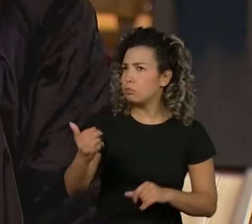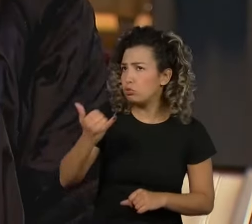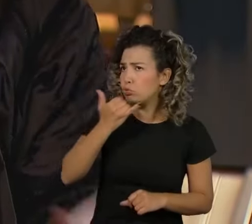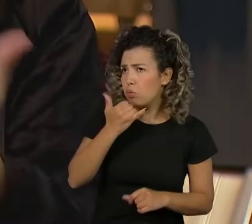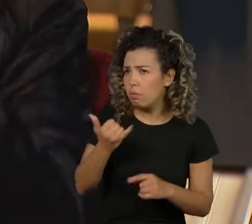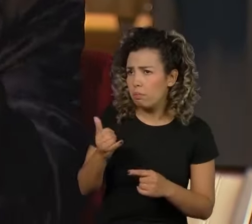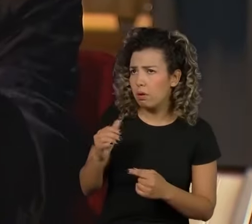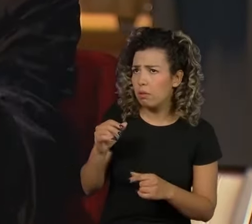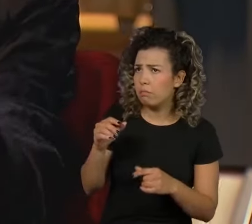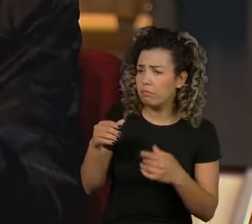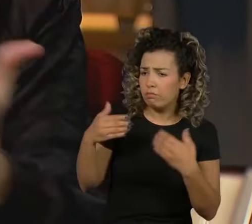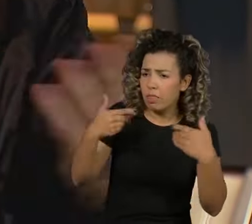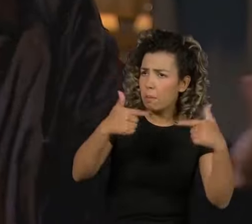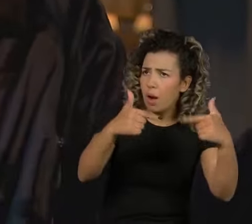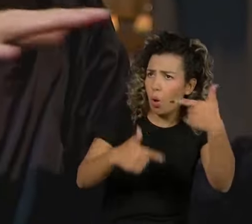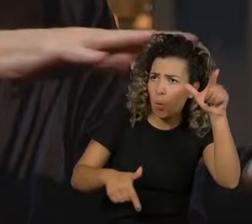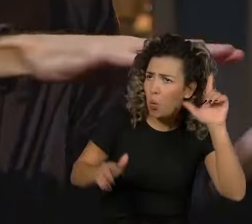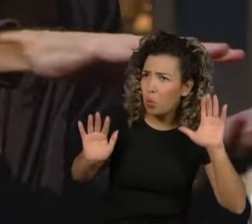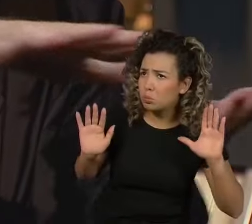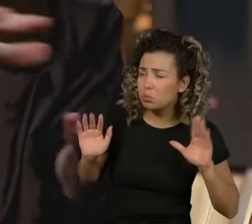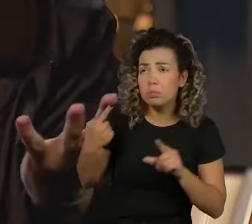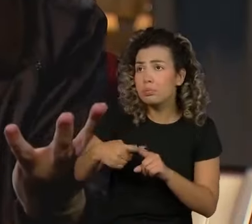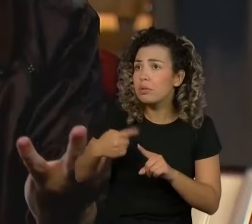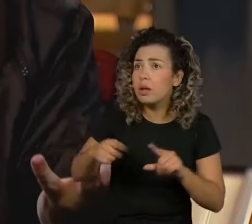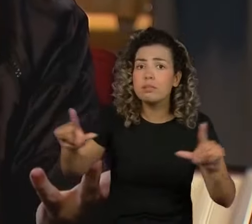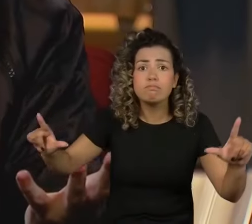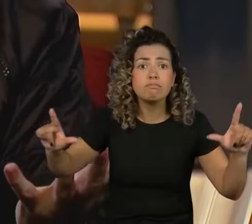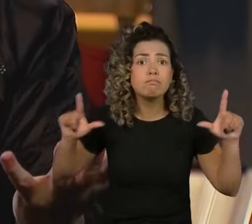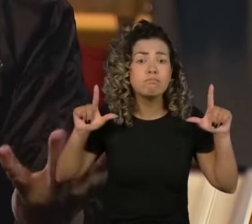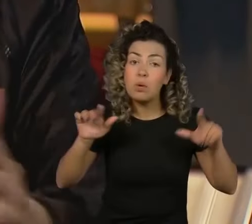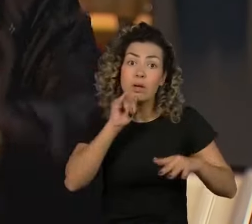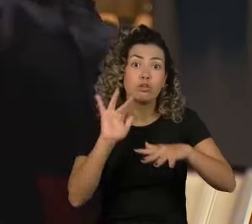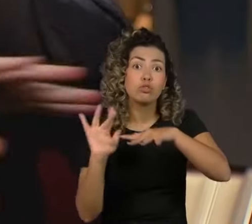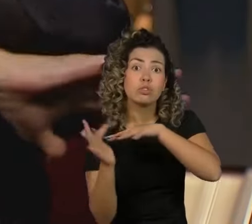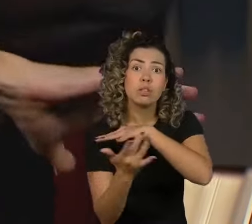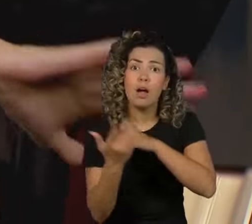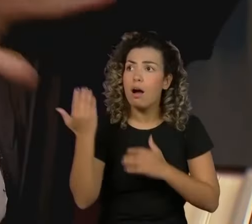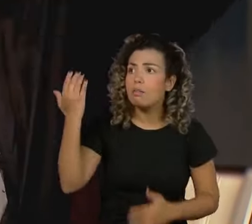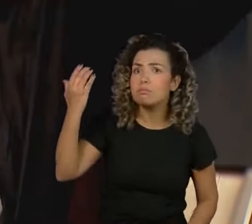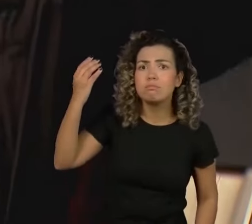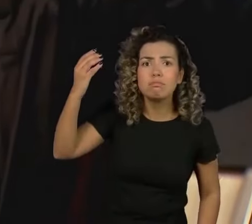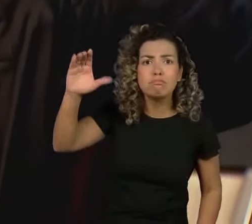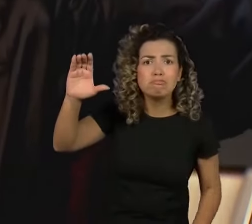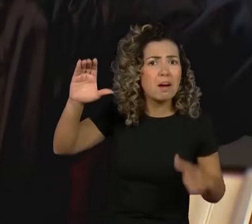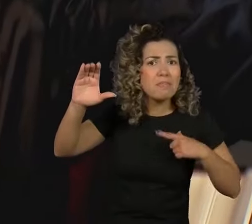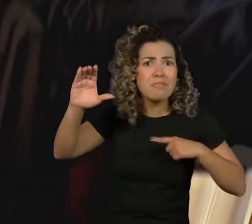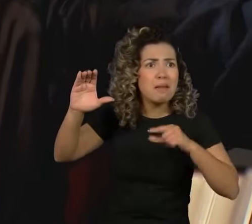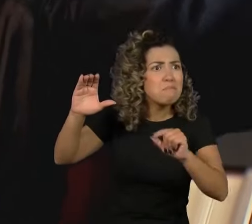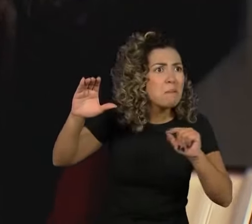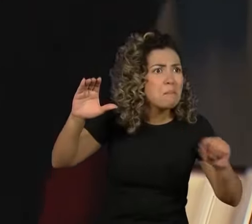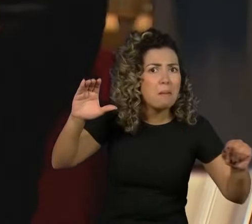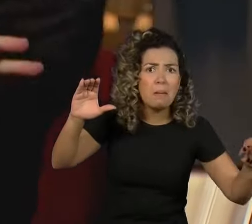porra. Ele tá exposto num ambiente de rede social que tem todo mundo.